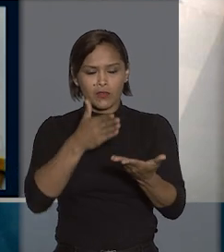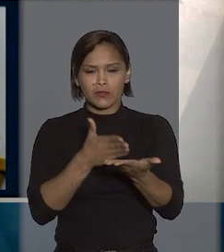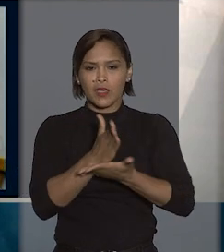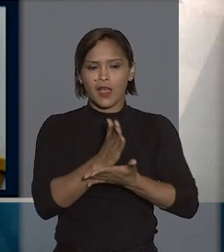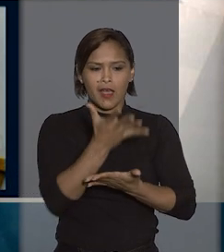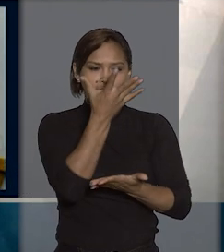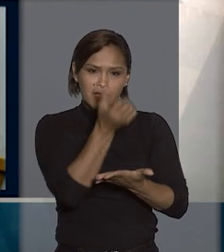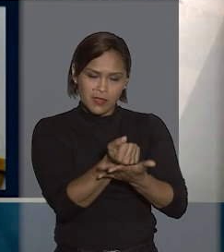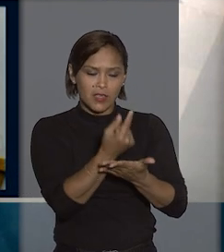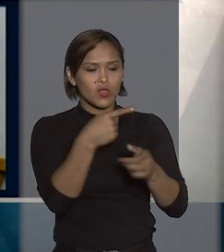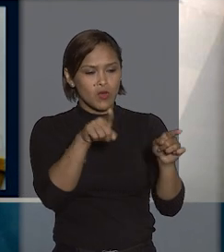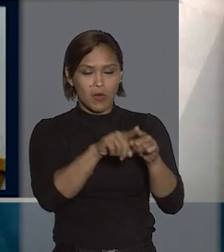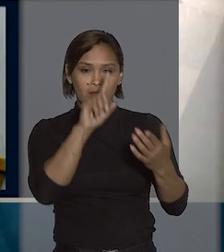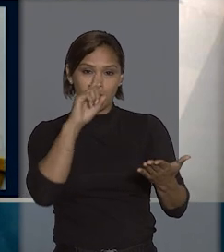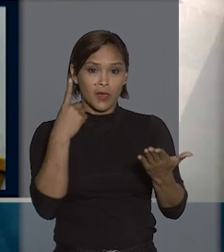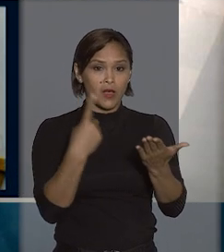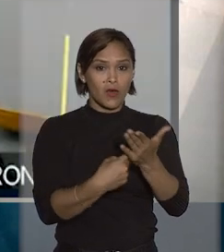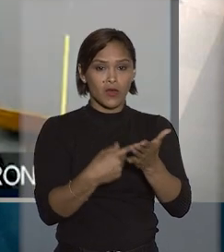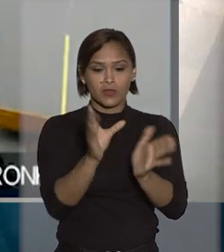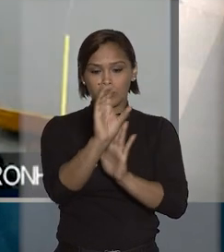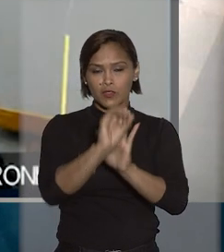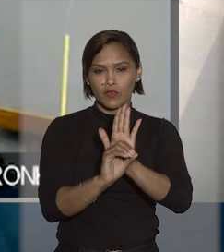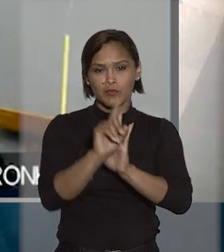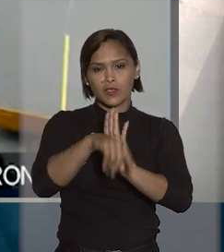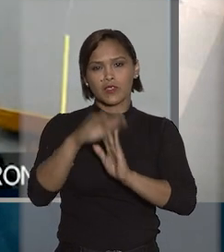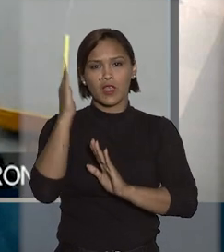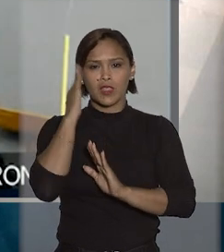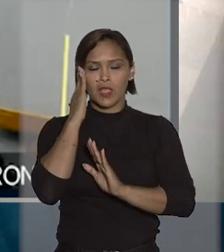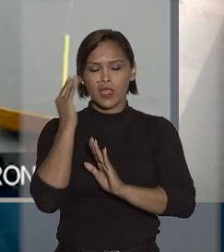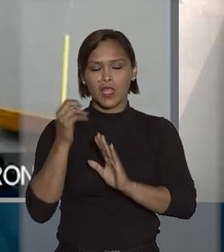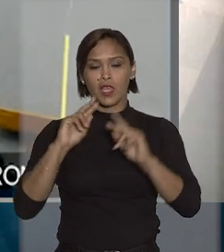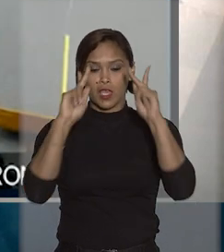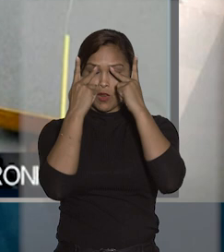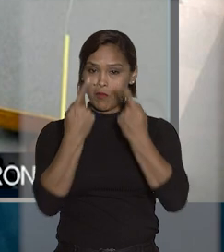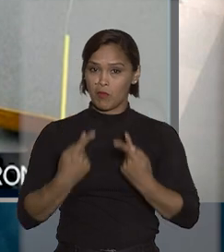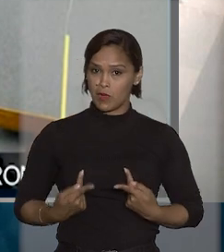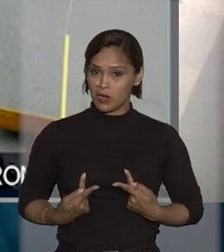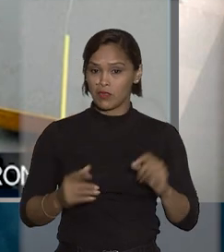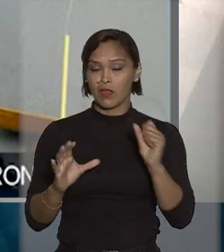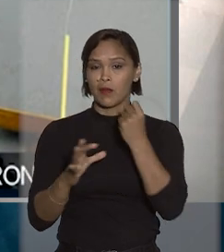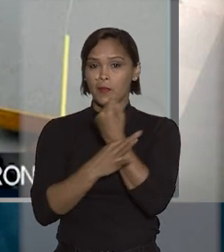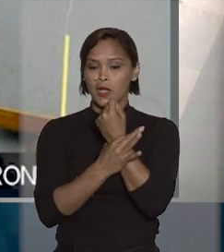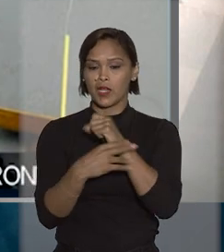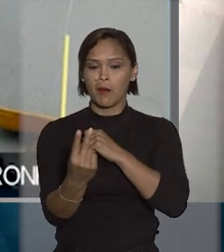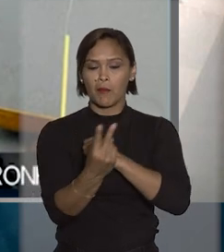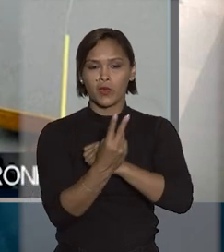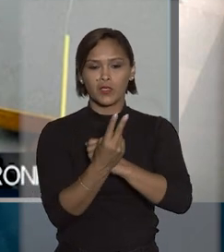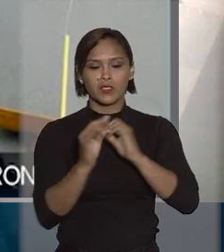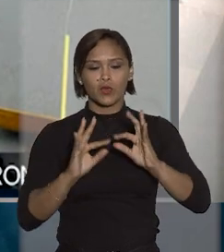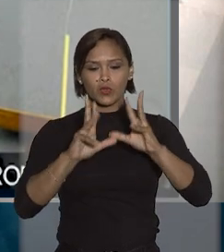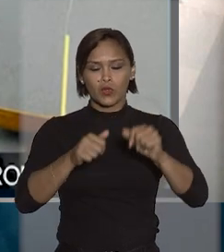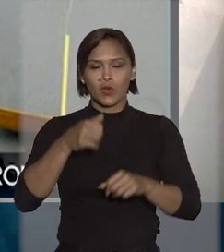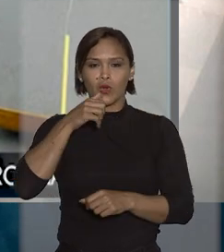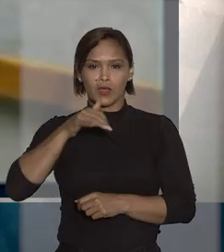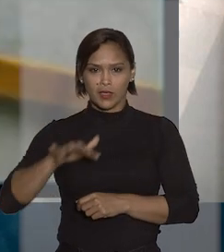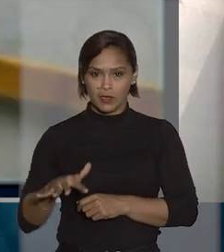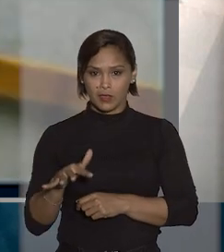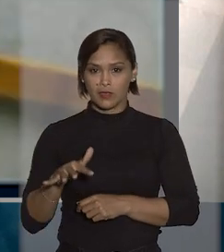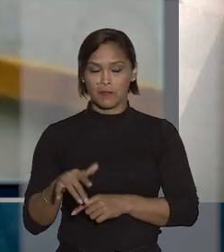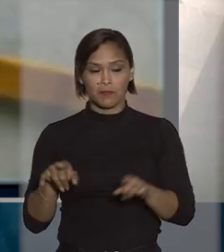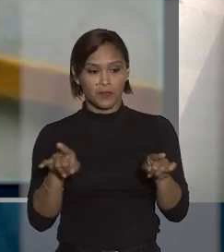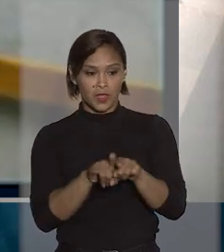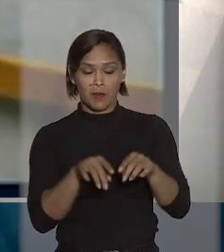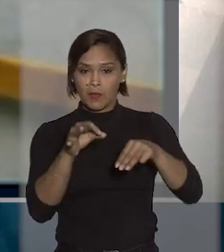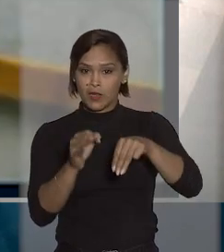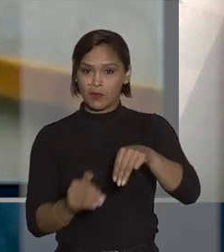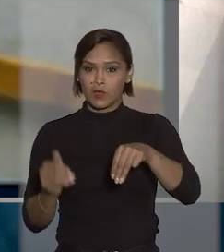provimento para conceder a ordem de ofício, considerando razões humanitárias e para garantir a proteção integral da criança. Para o